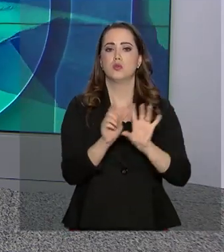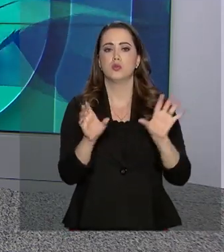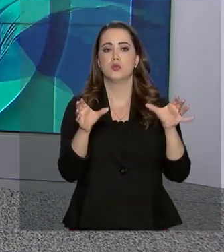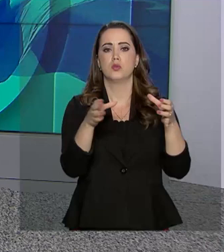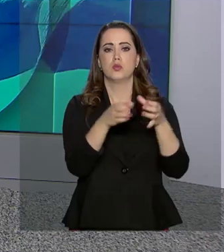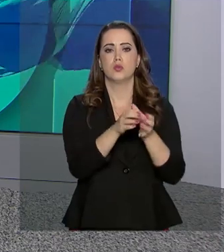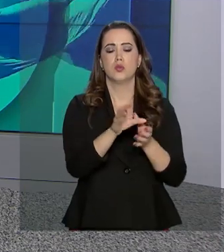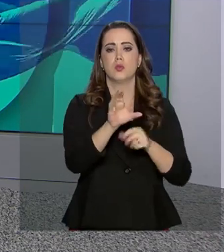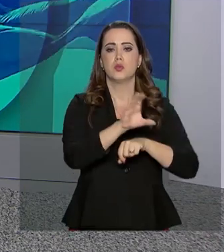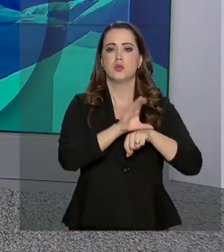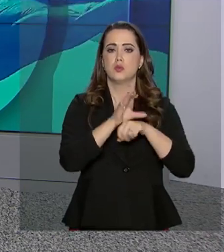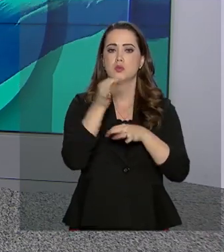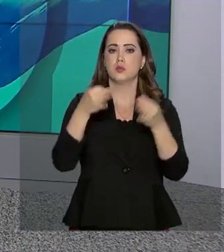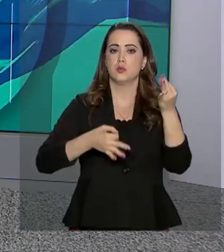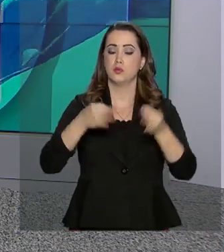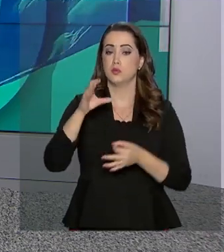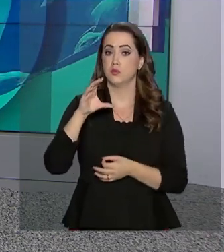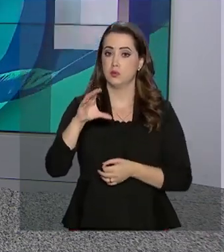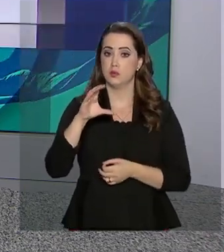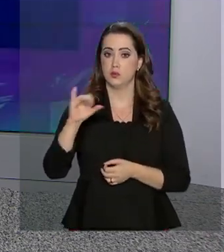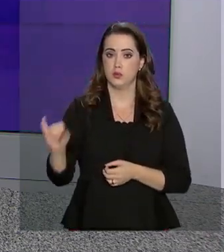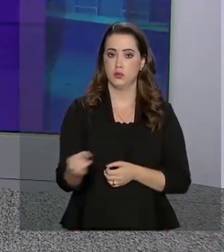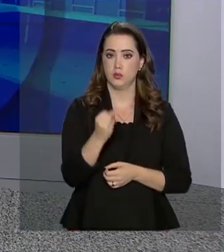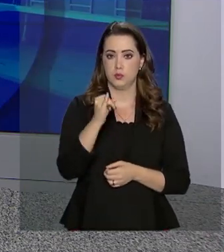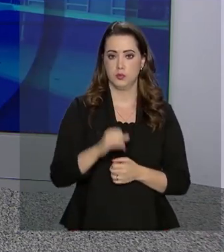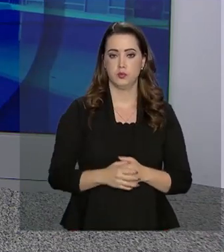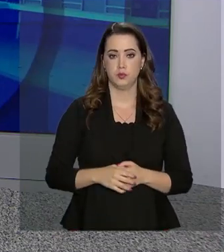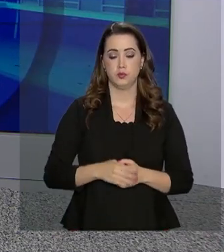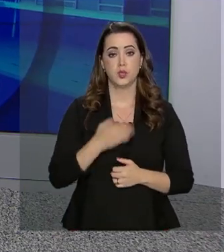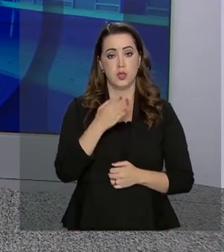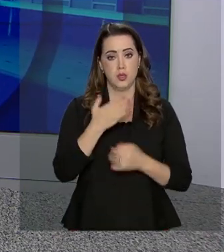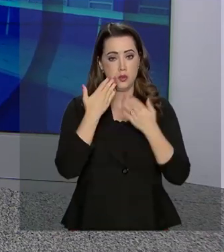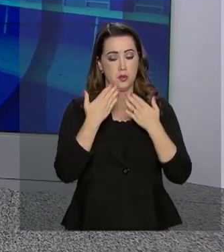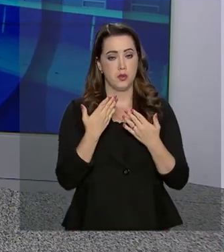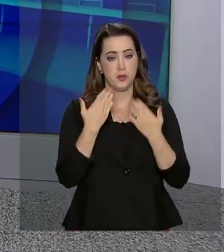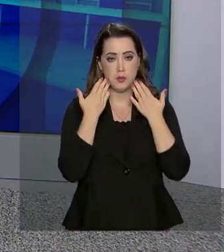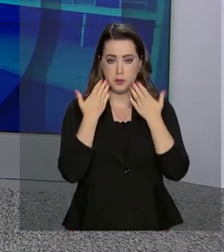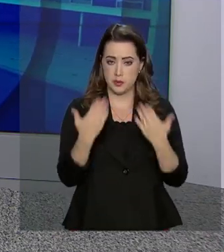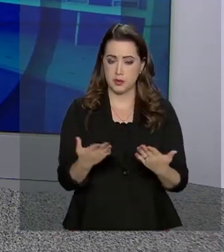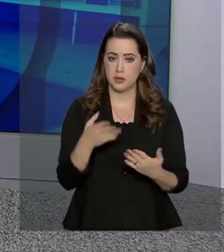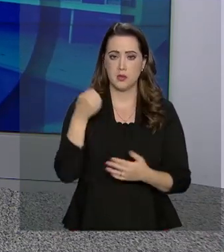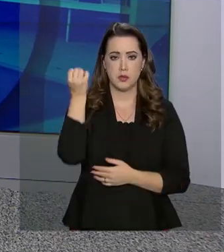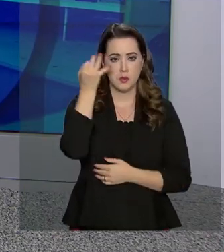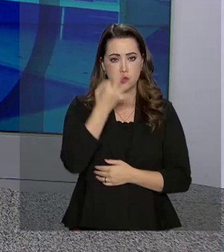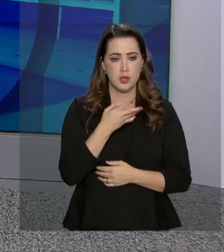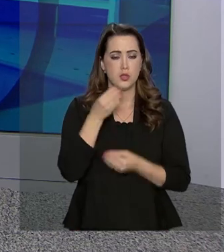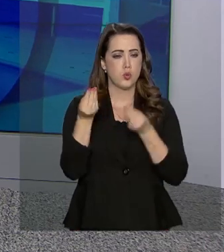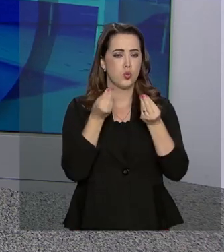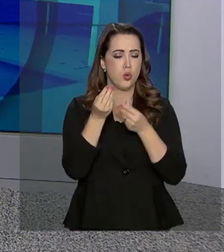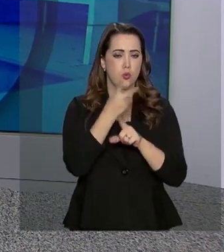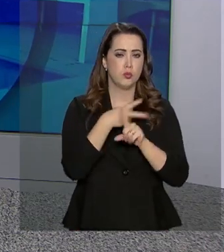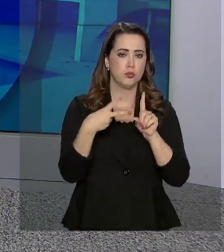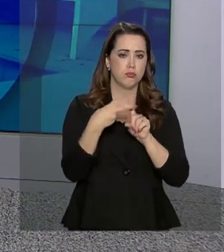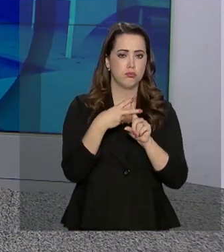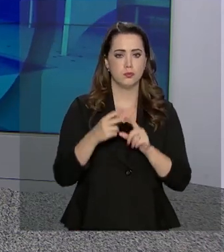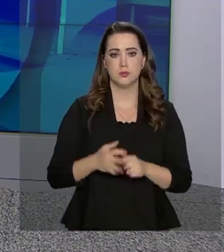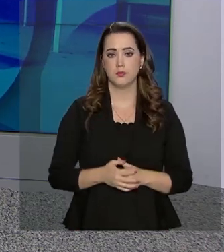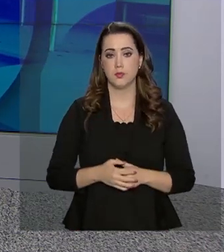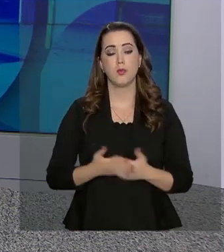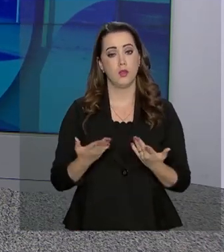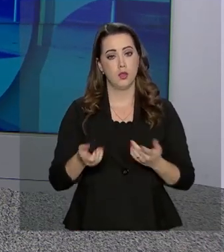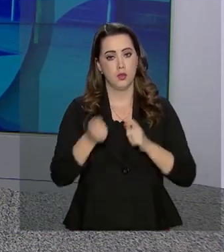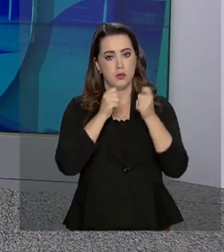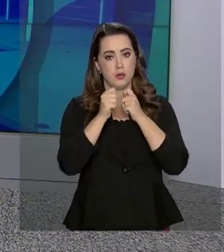na Comissão de Constituição e Justiça, a CCJ. Ele foi prestar esclarecimento sobre a reforma da Previdência.